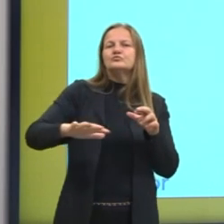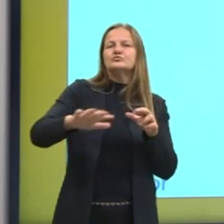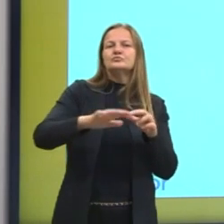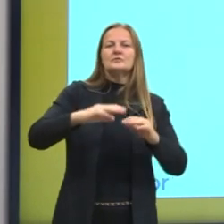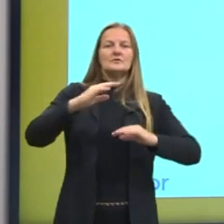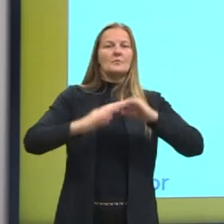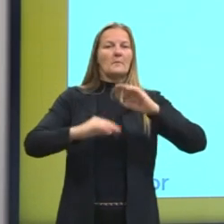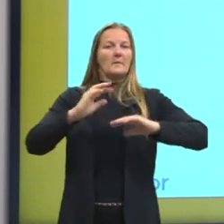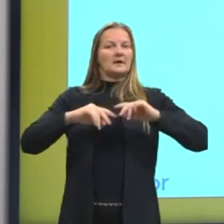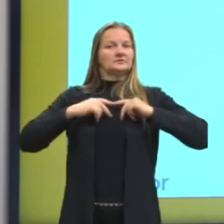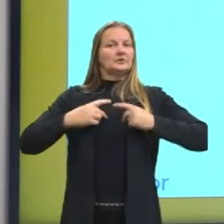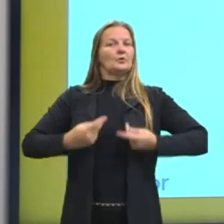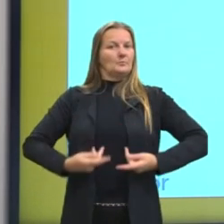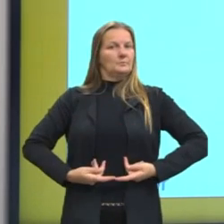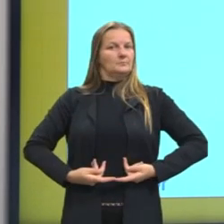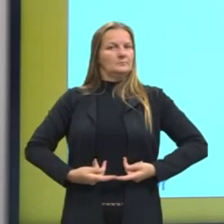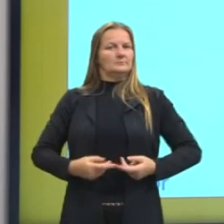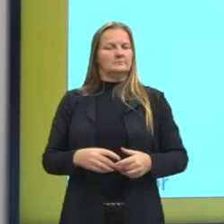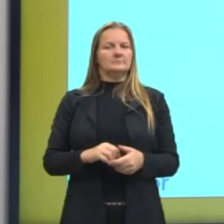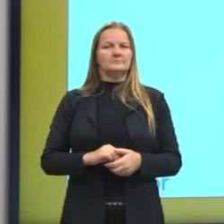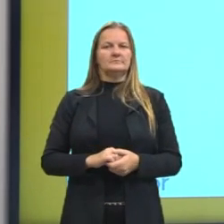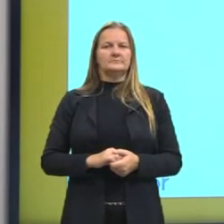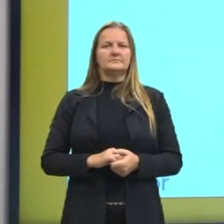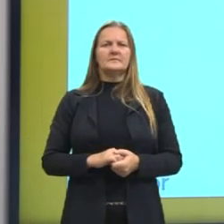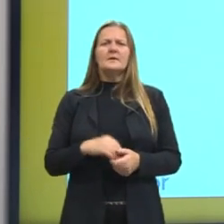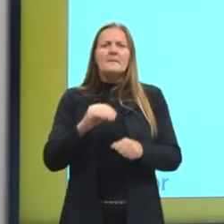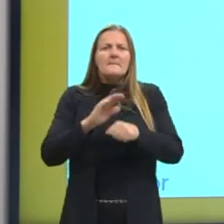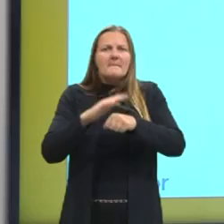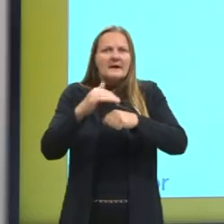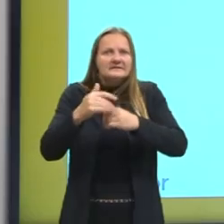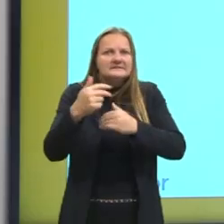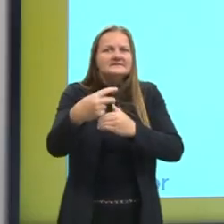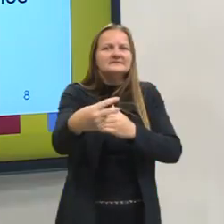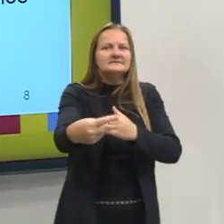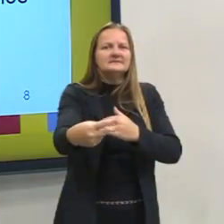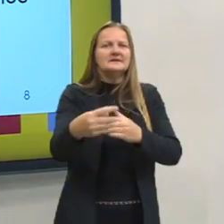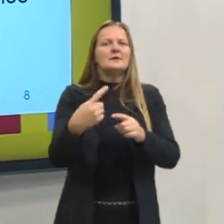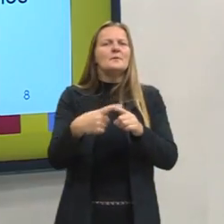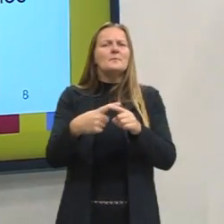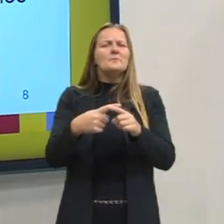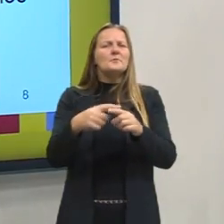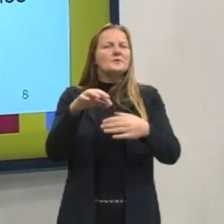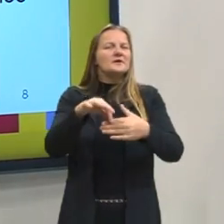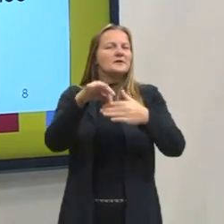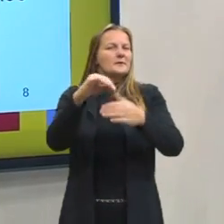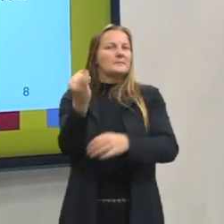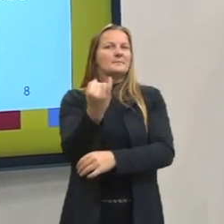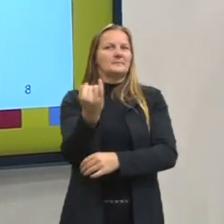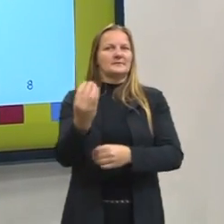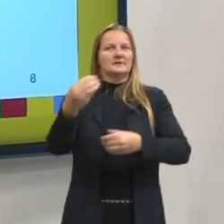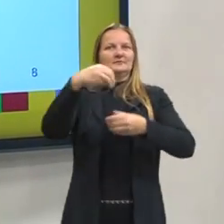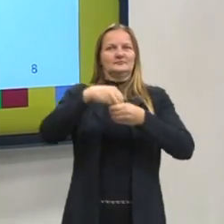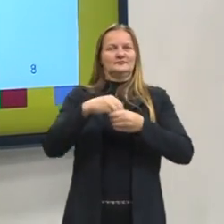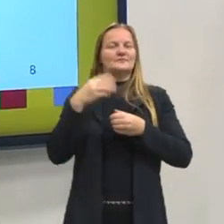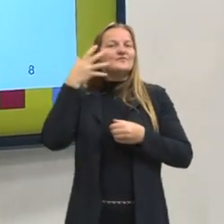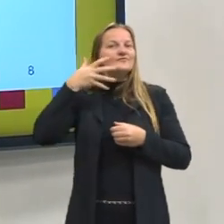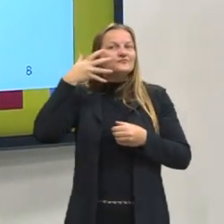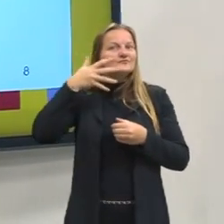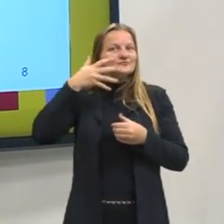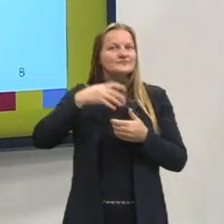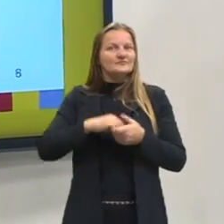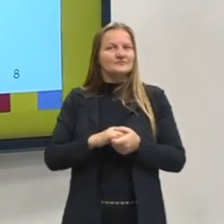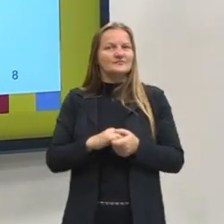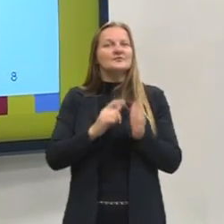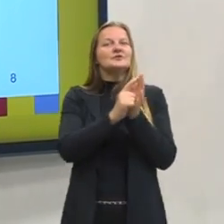da atividade humana. Mais adiante, vocês vão entender o porquê que esse destaque é tão importante quando a gente está falando de